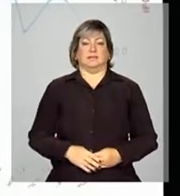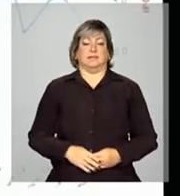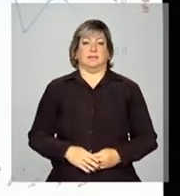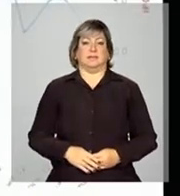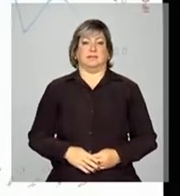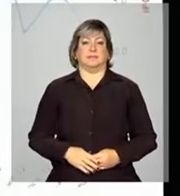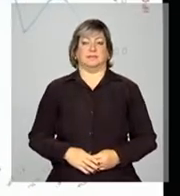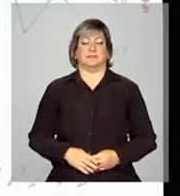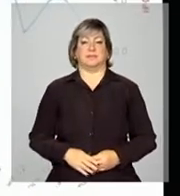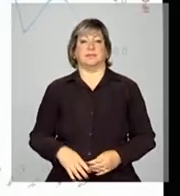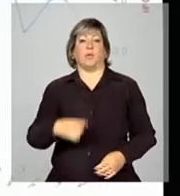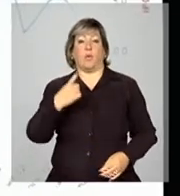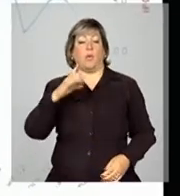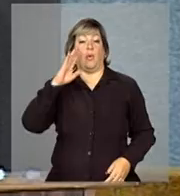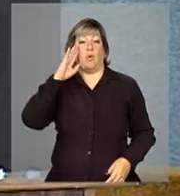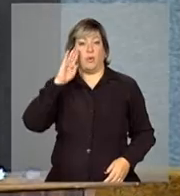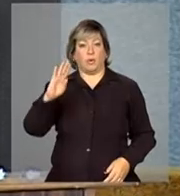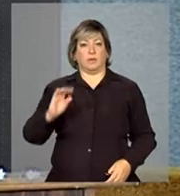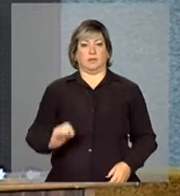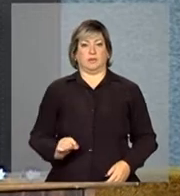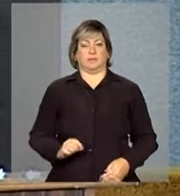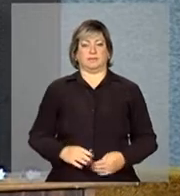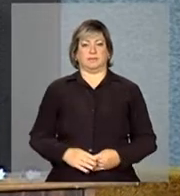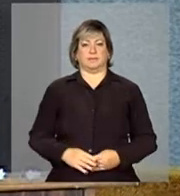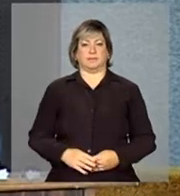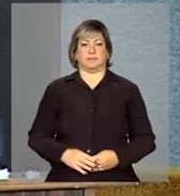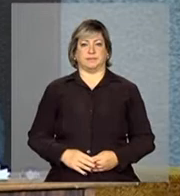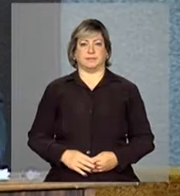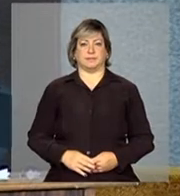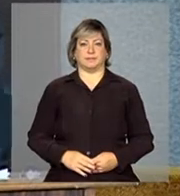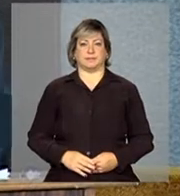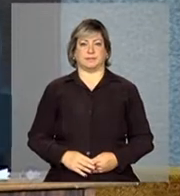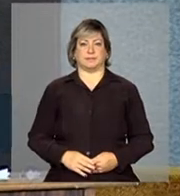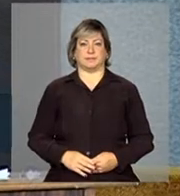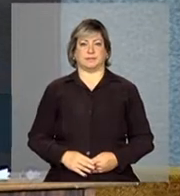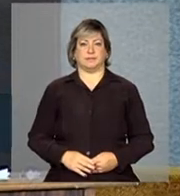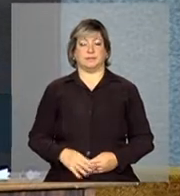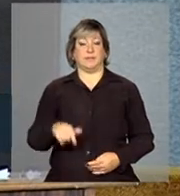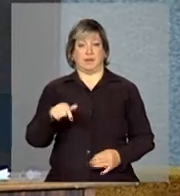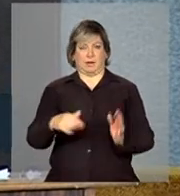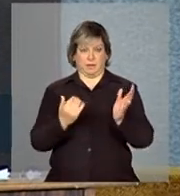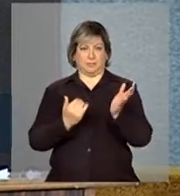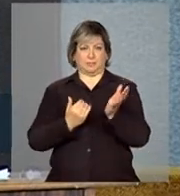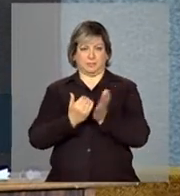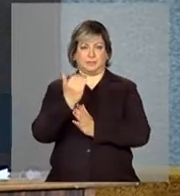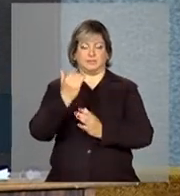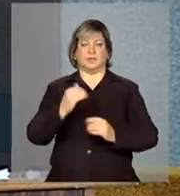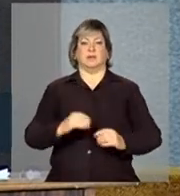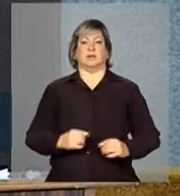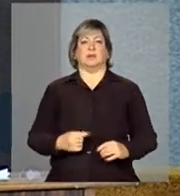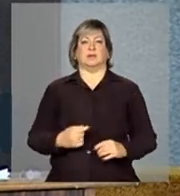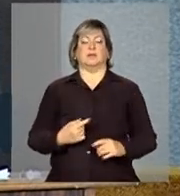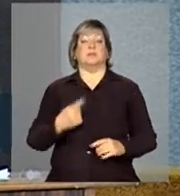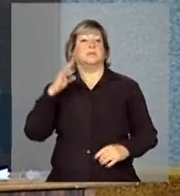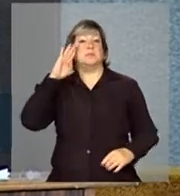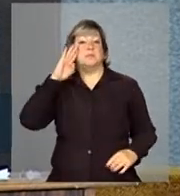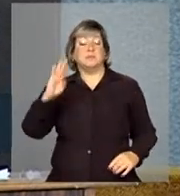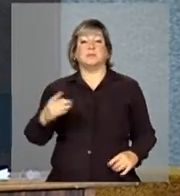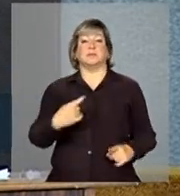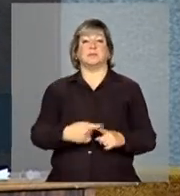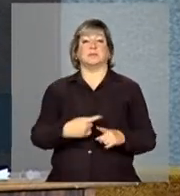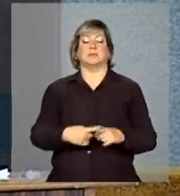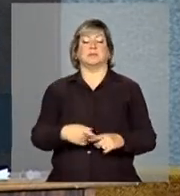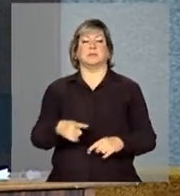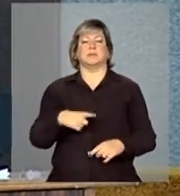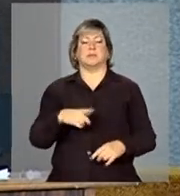Um dos fatores desse aumento, principalmente ali no período